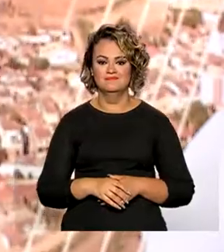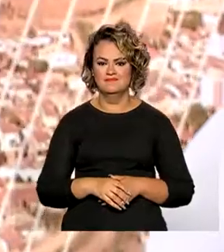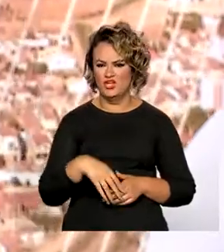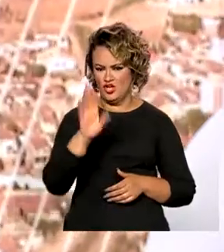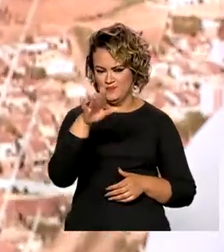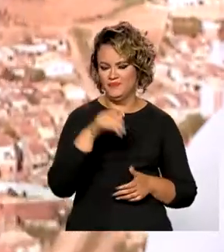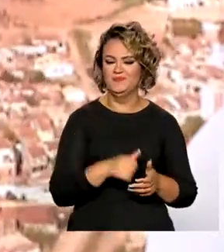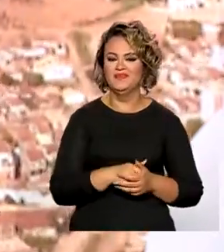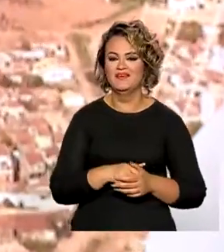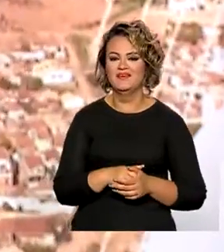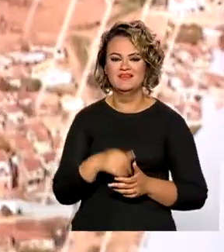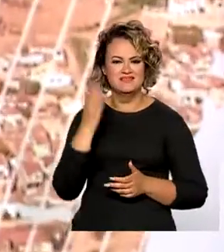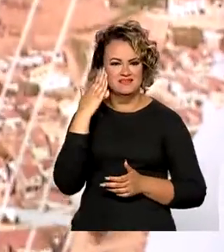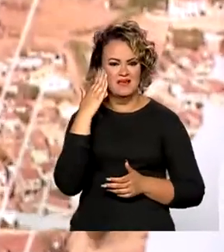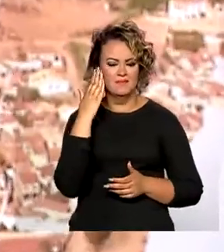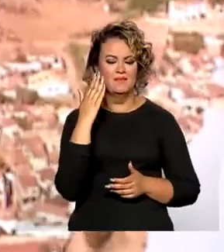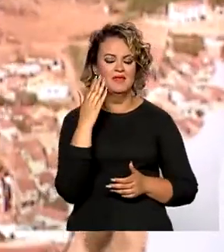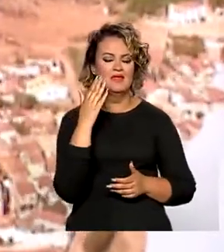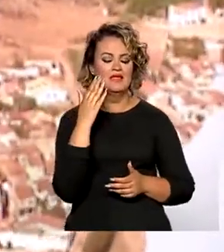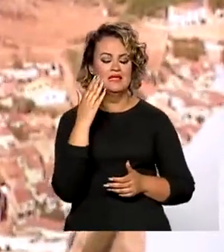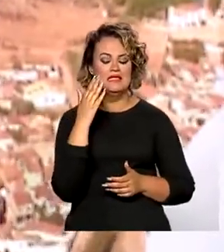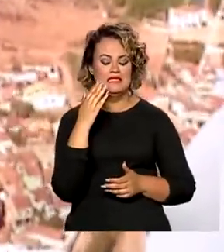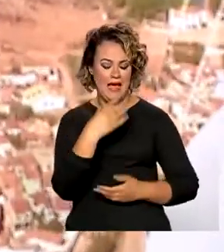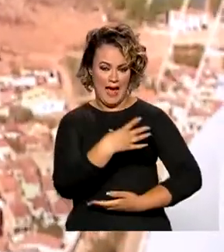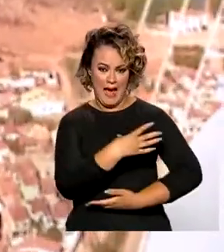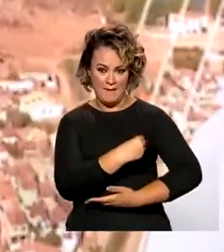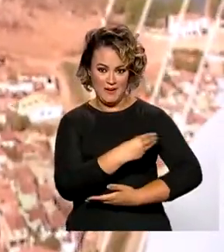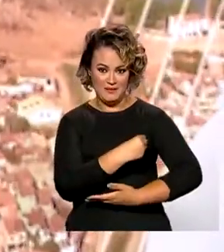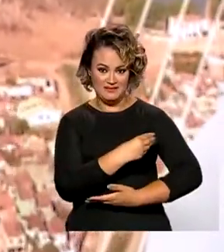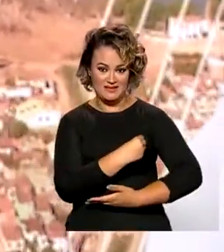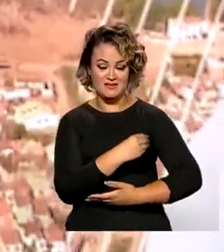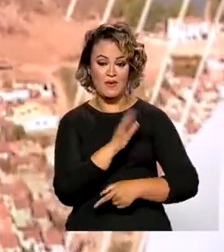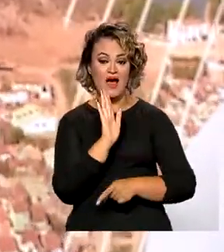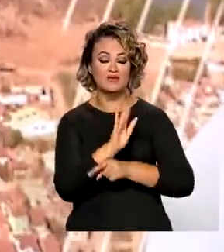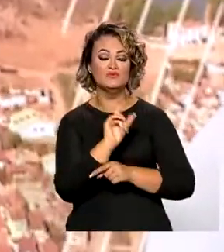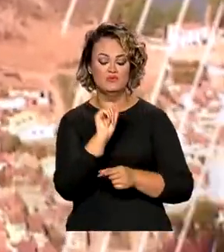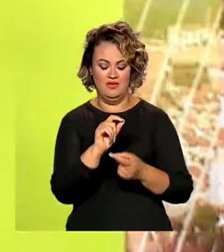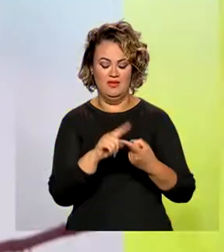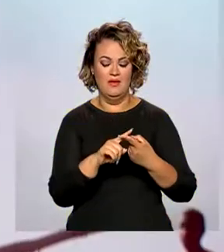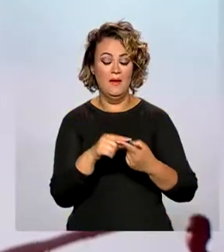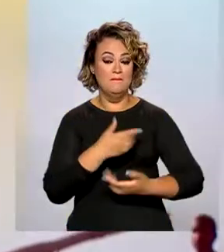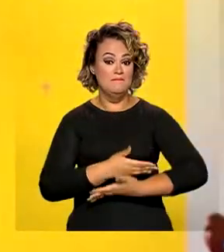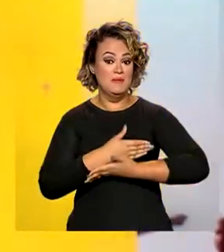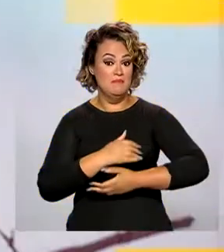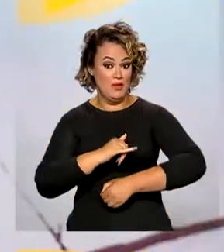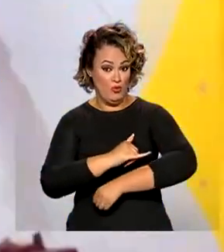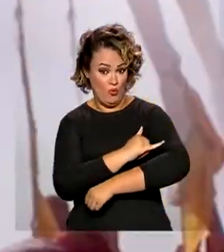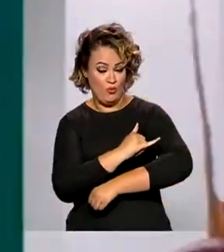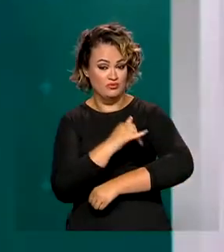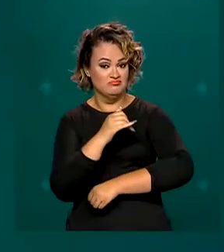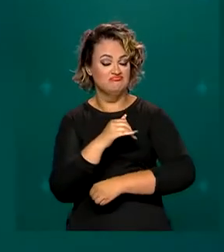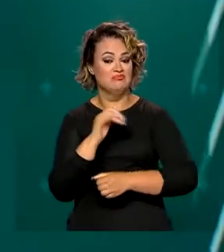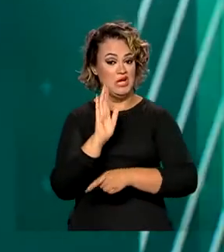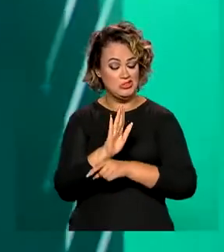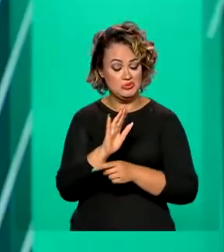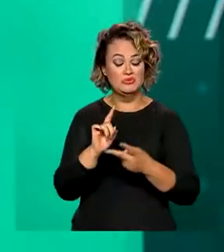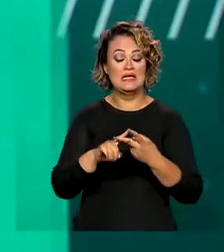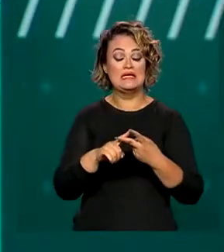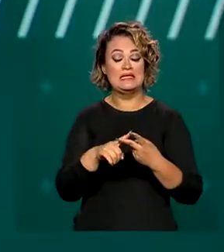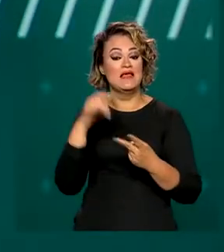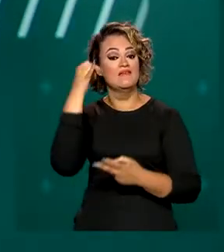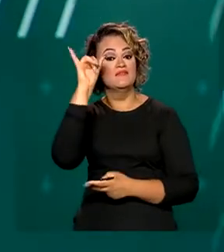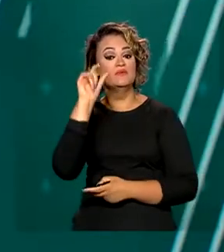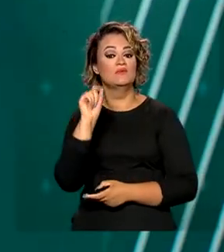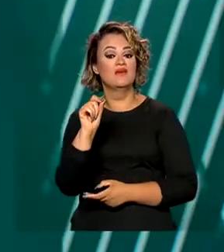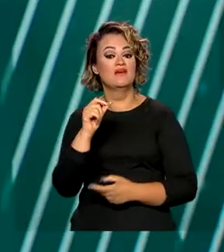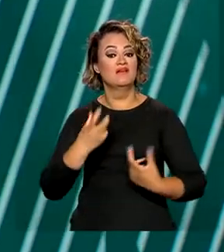Você sabia que além de proteger os bebês do sobrepeso e da obesidade, a amamentação é uma importante aliada